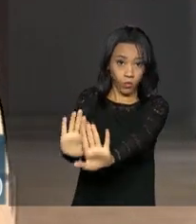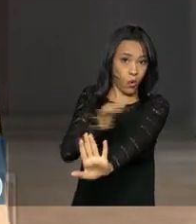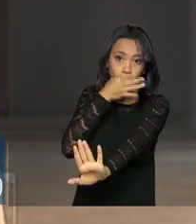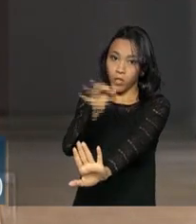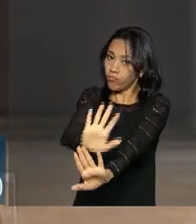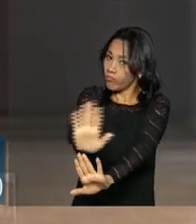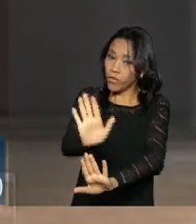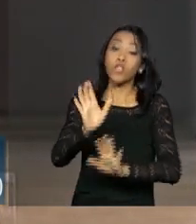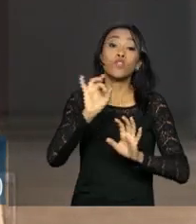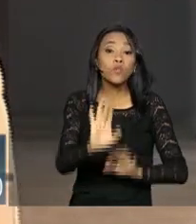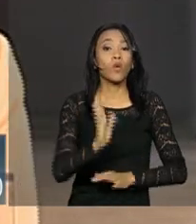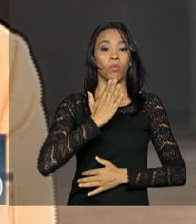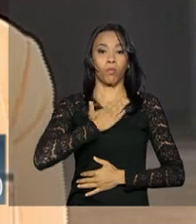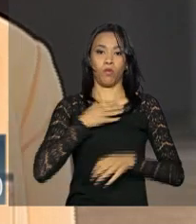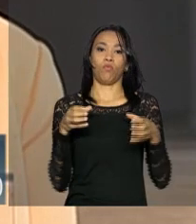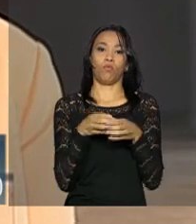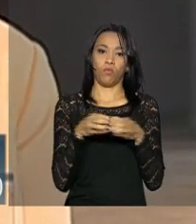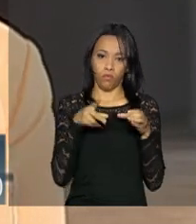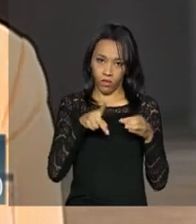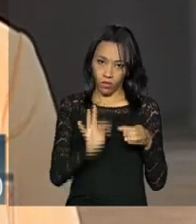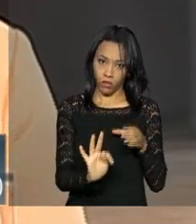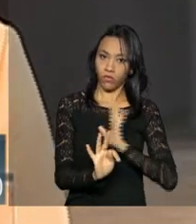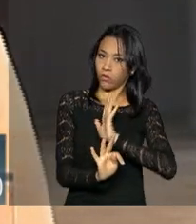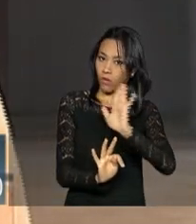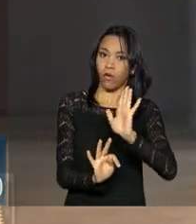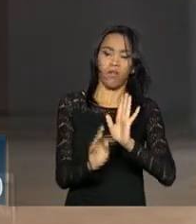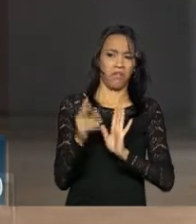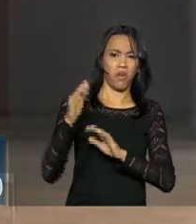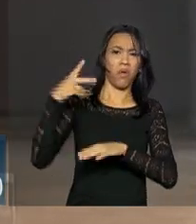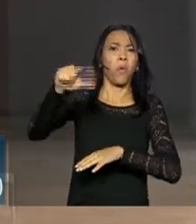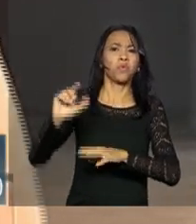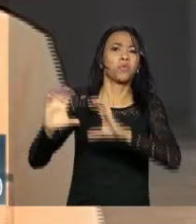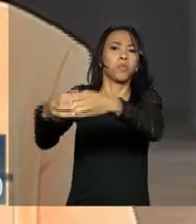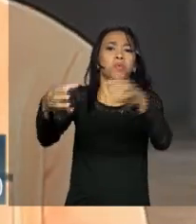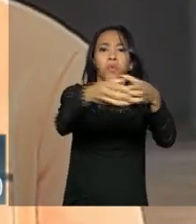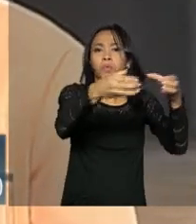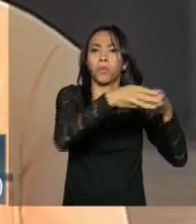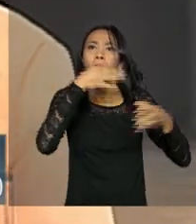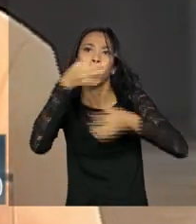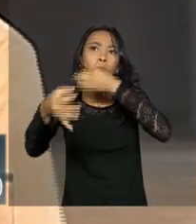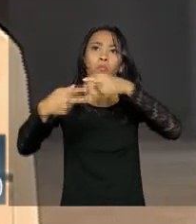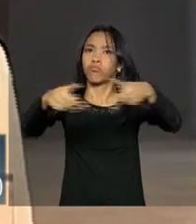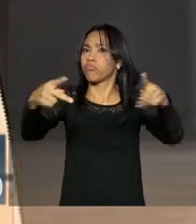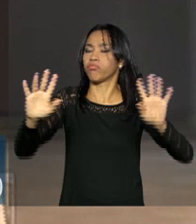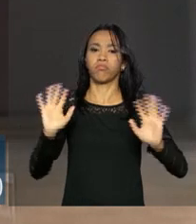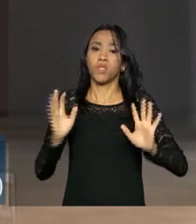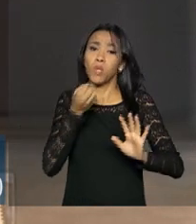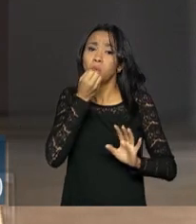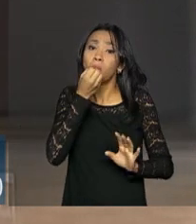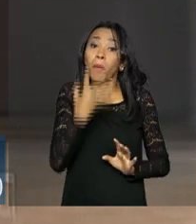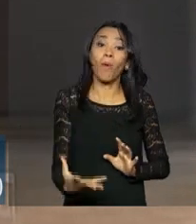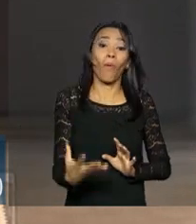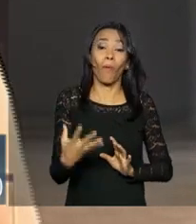Eu não faço avaliações sobre ações partidárias, porque isso não é algo que é adequado para